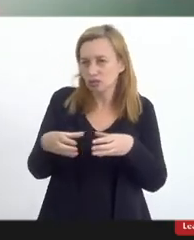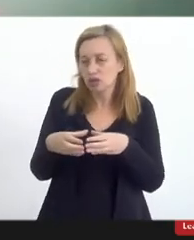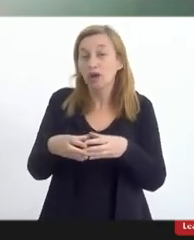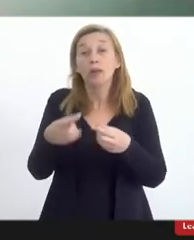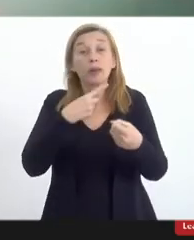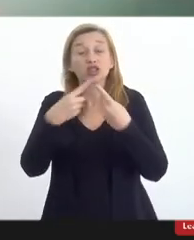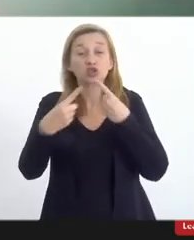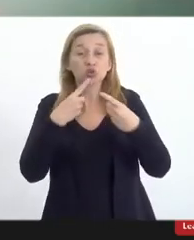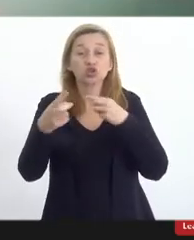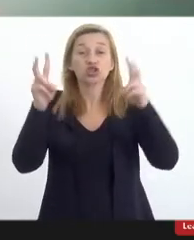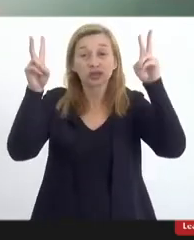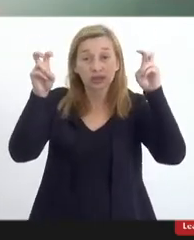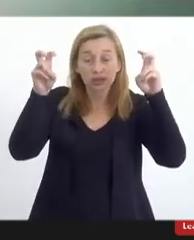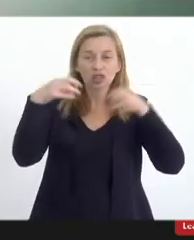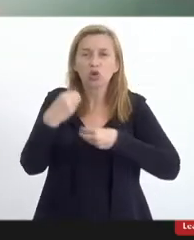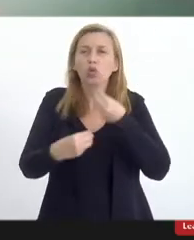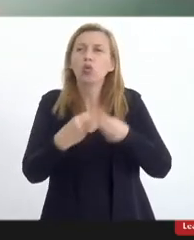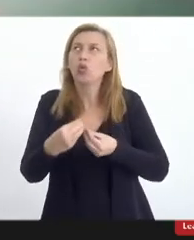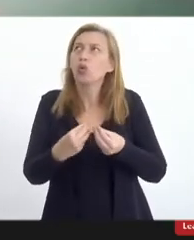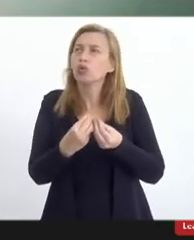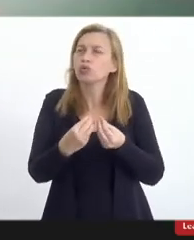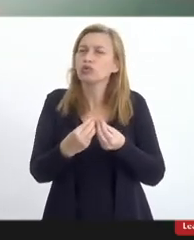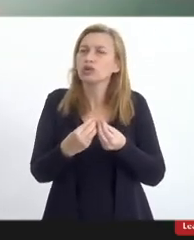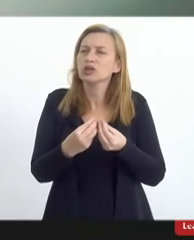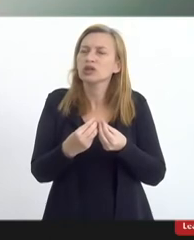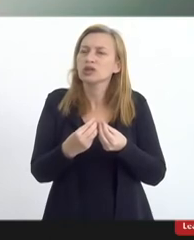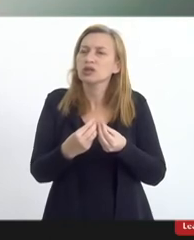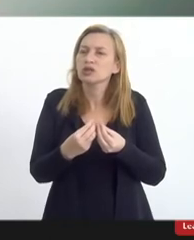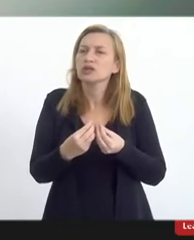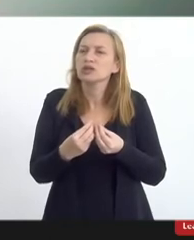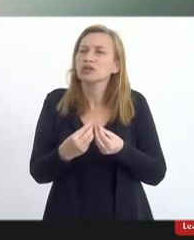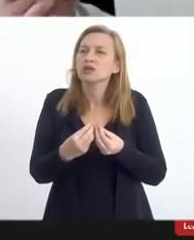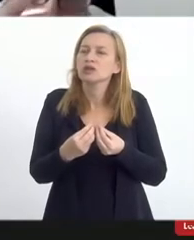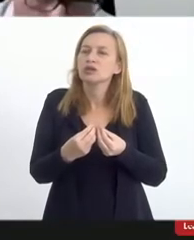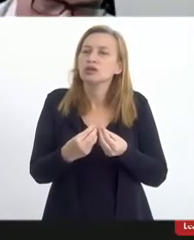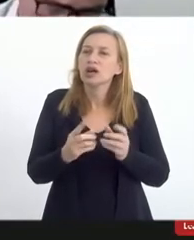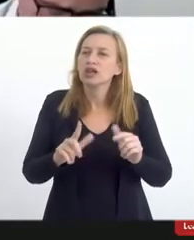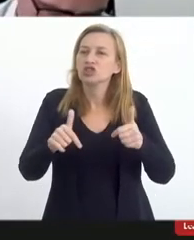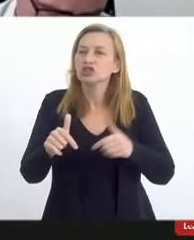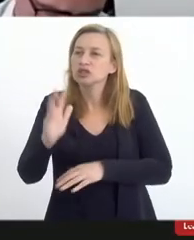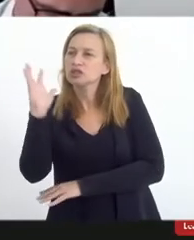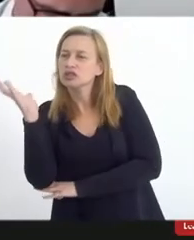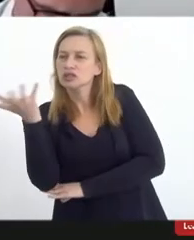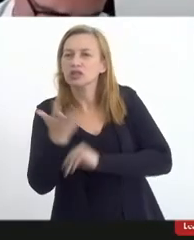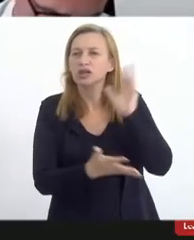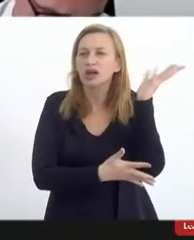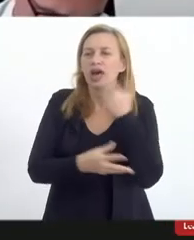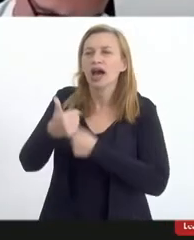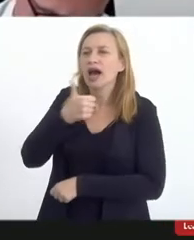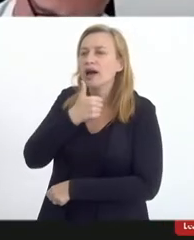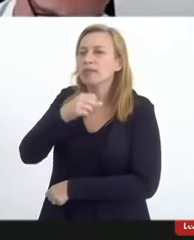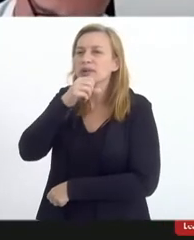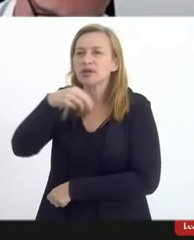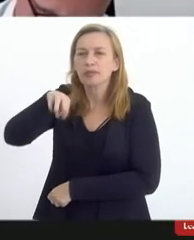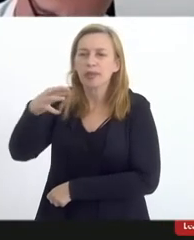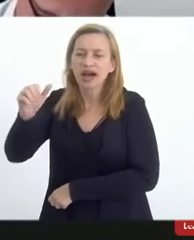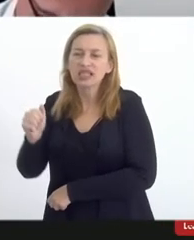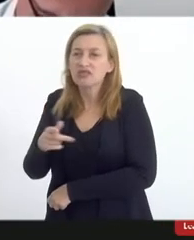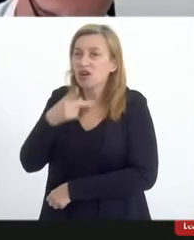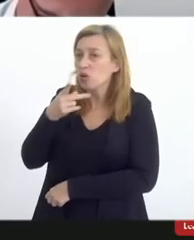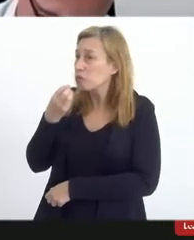discutir esse tema como se posiciona a comissão do meio ambiente né a mãe Márcia deu uma contribuição tão